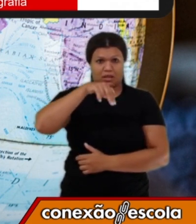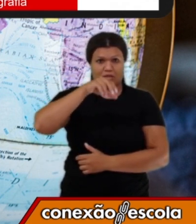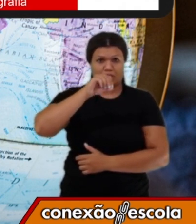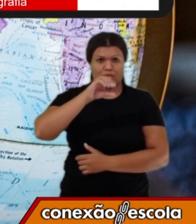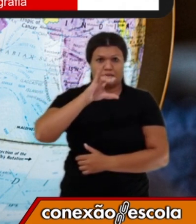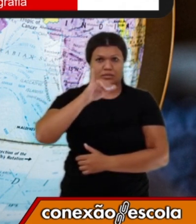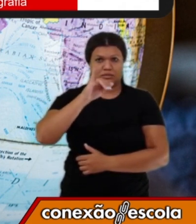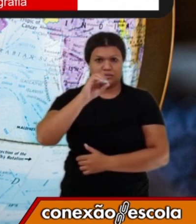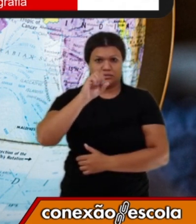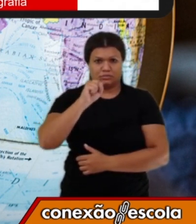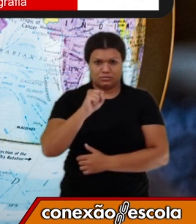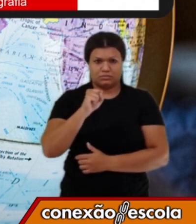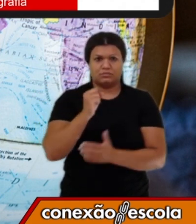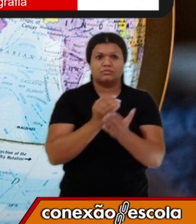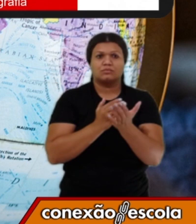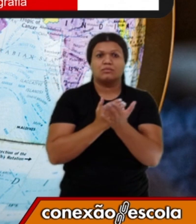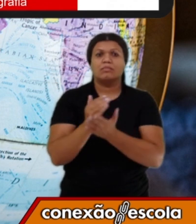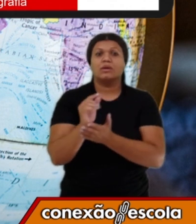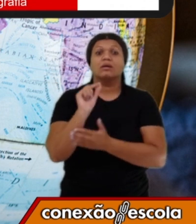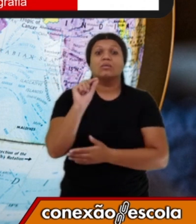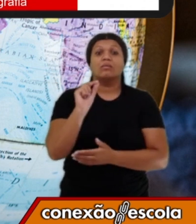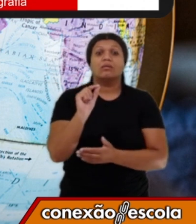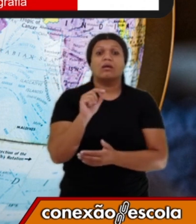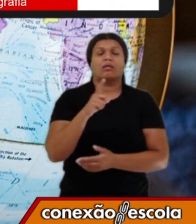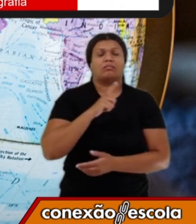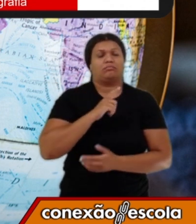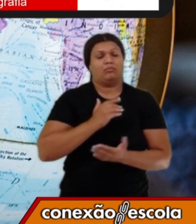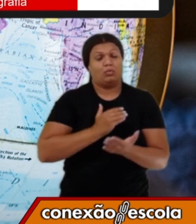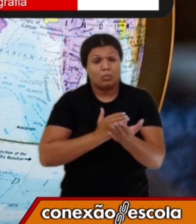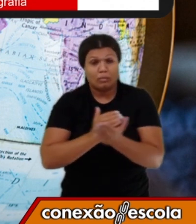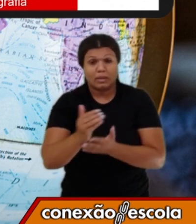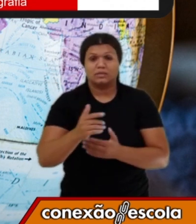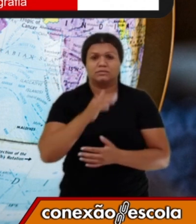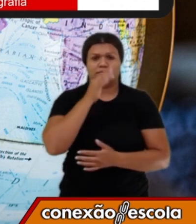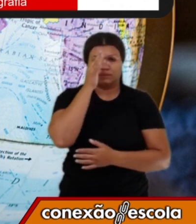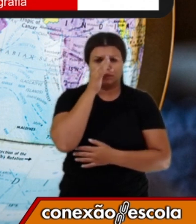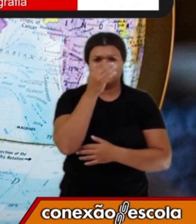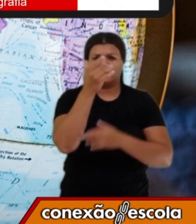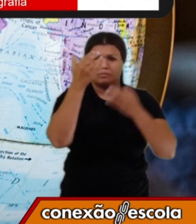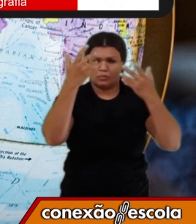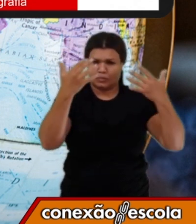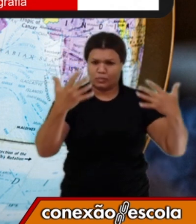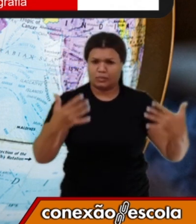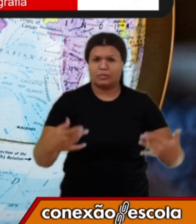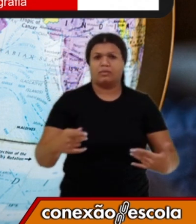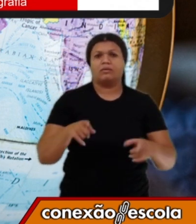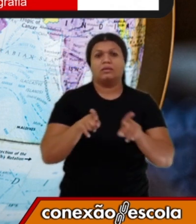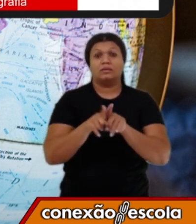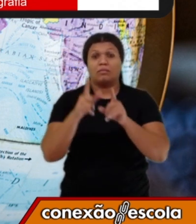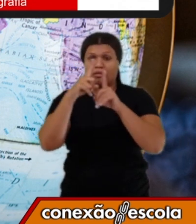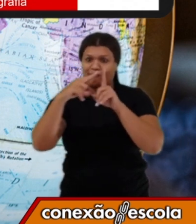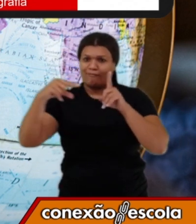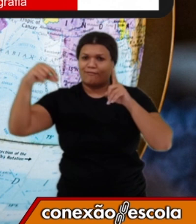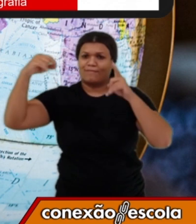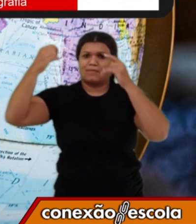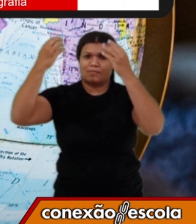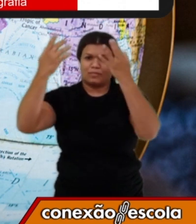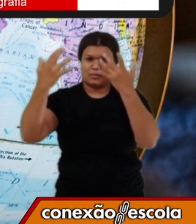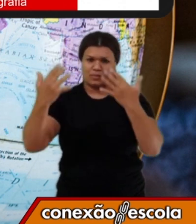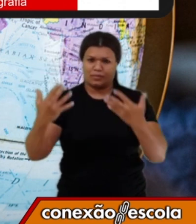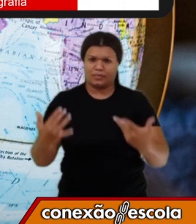o início da primavera no hemisfério sul e do outono no hemisfério norte